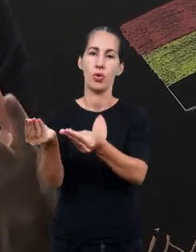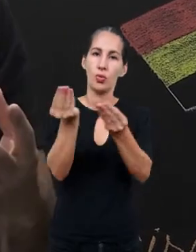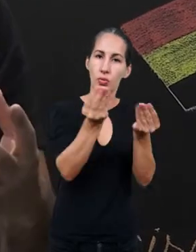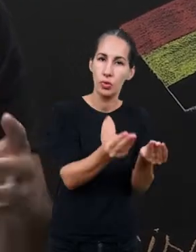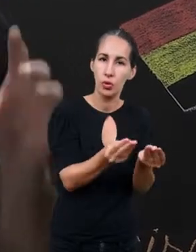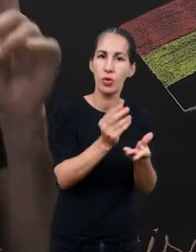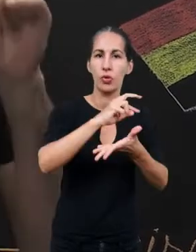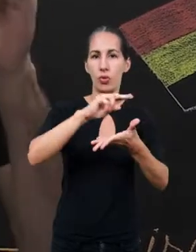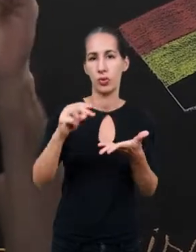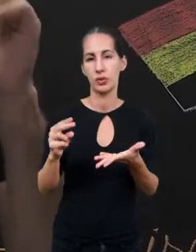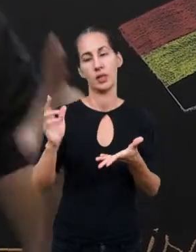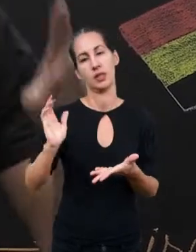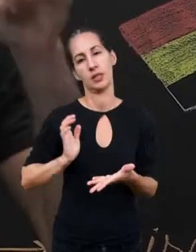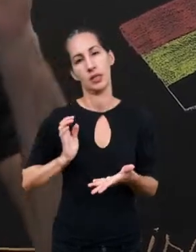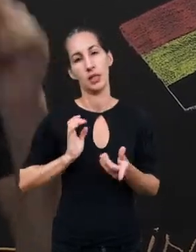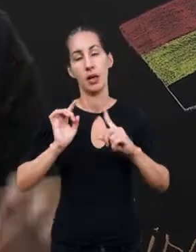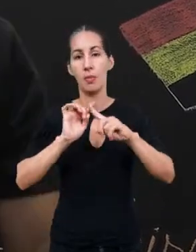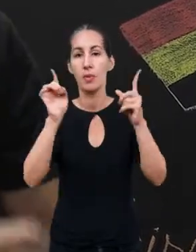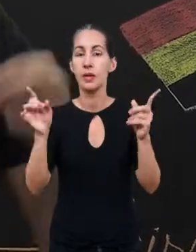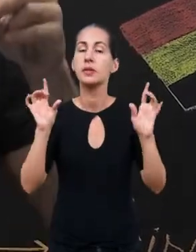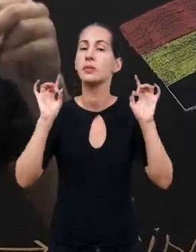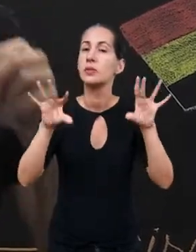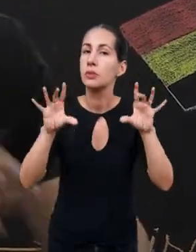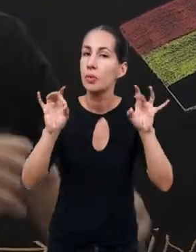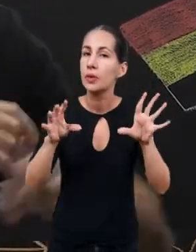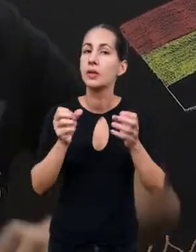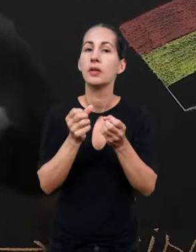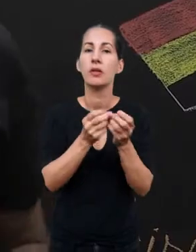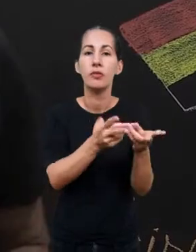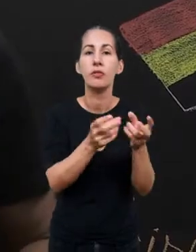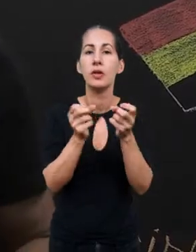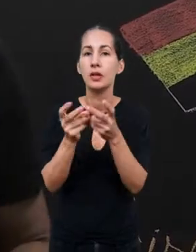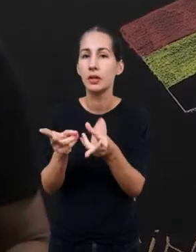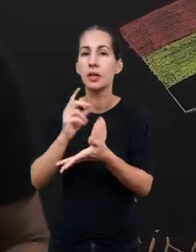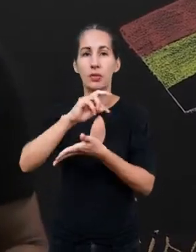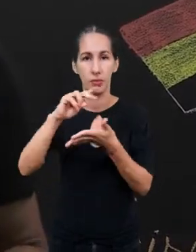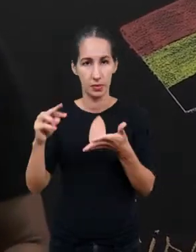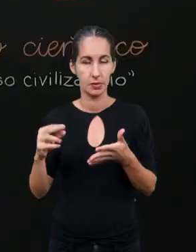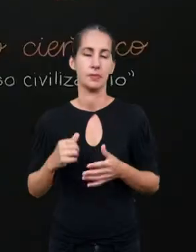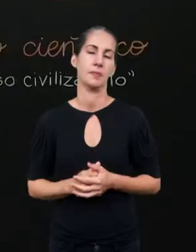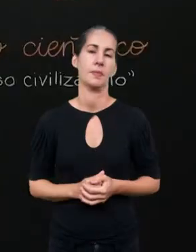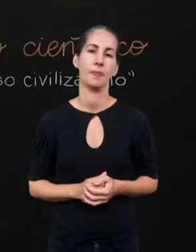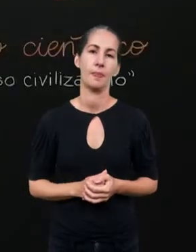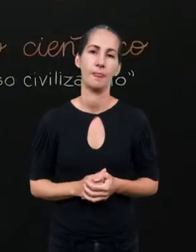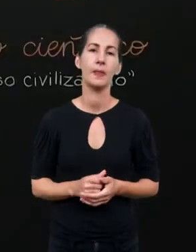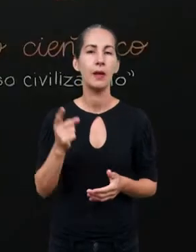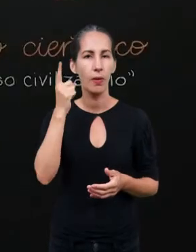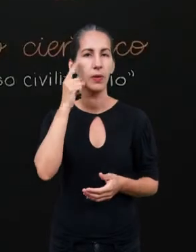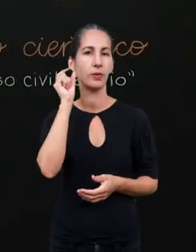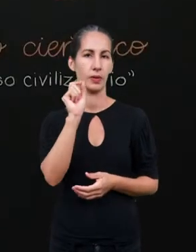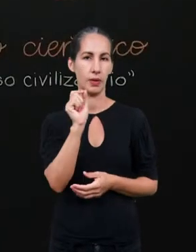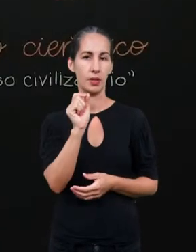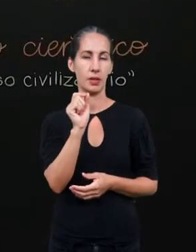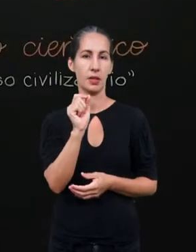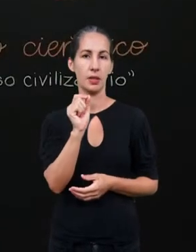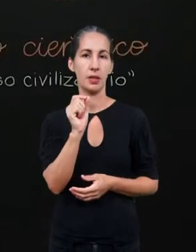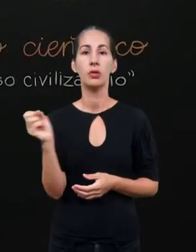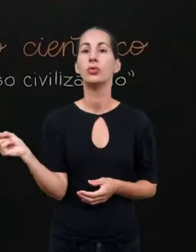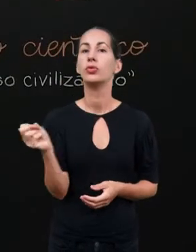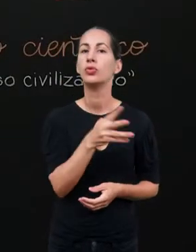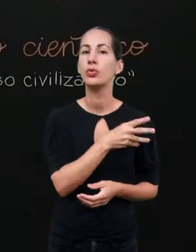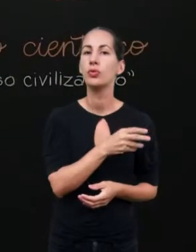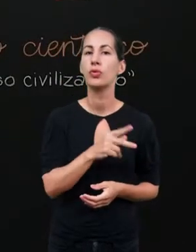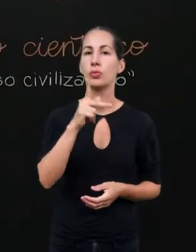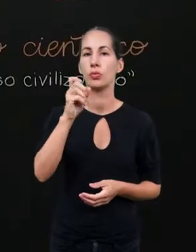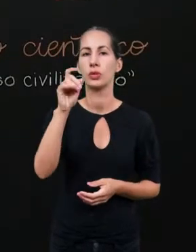retirar produtos valiosos. Mas, principalmente, vender as suas mercadorias. Olha que interessante. Então, este novo